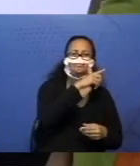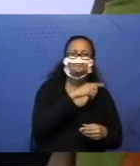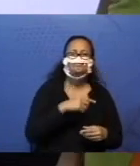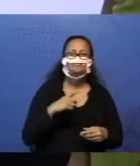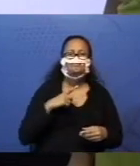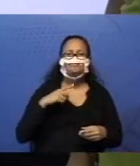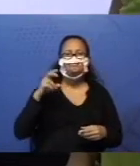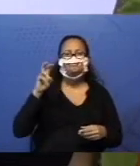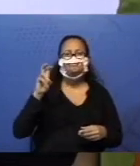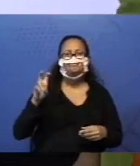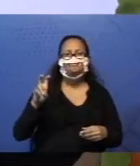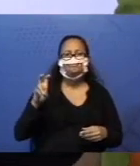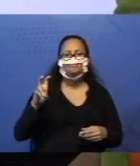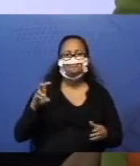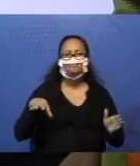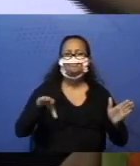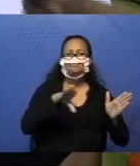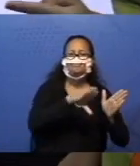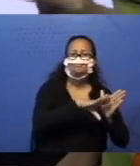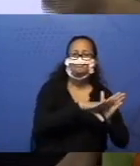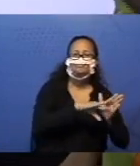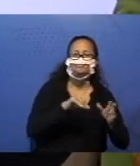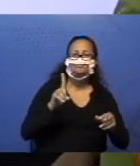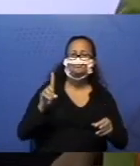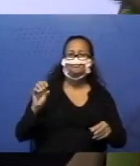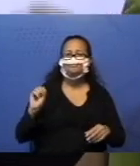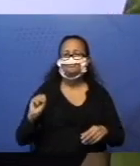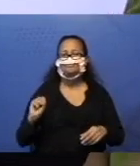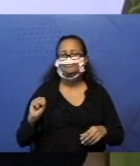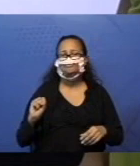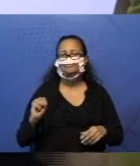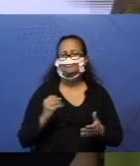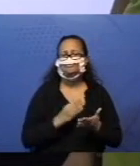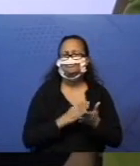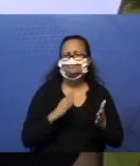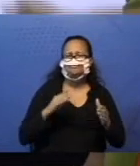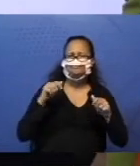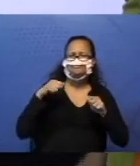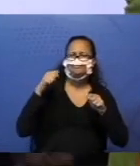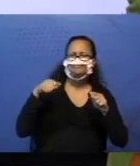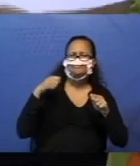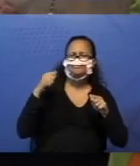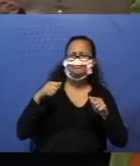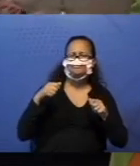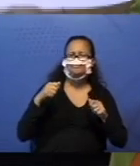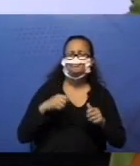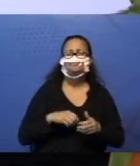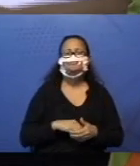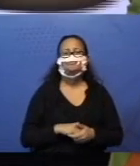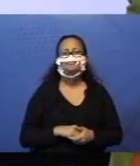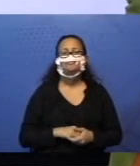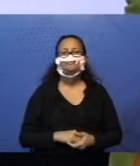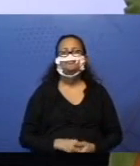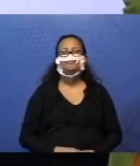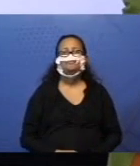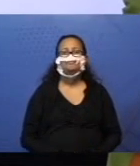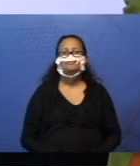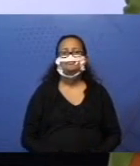cinco. Pra chegar lá no dezoito. Dá um pause aí e conta. Depois você continua a aula.